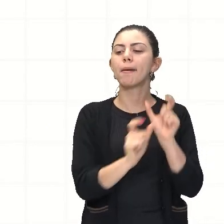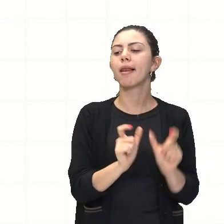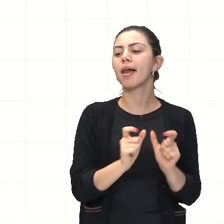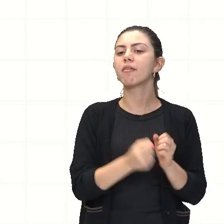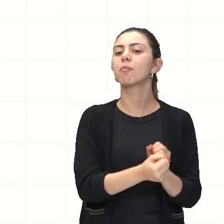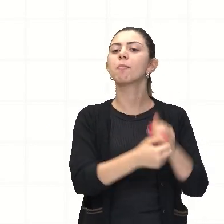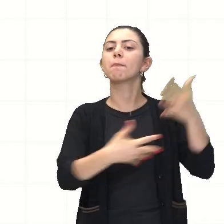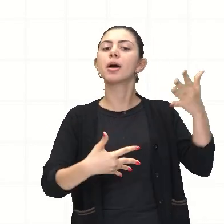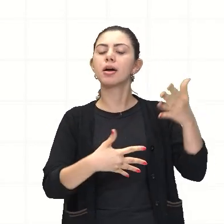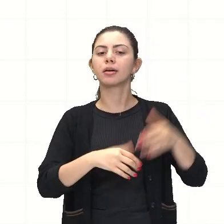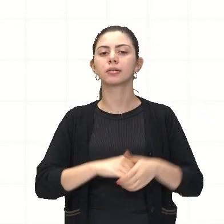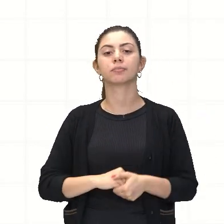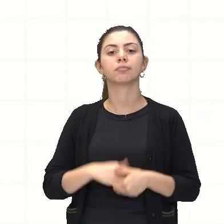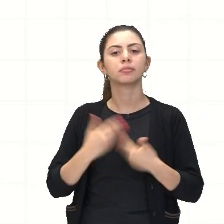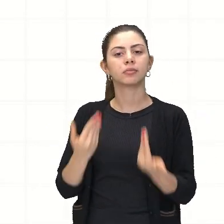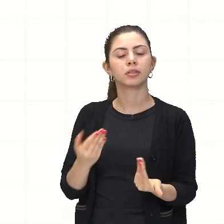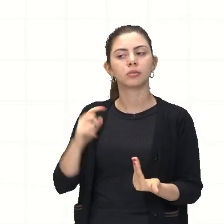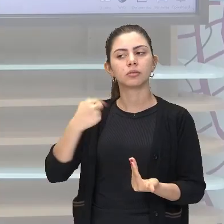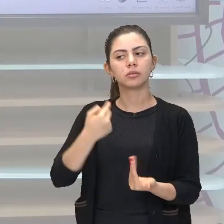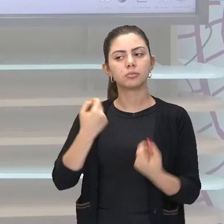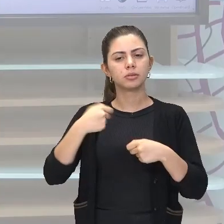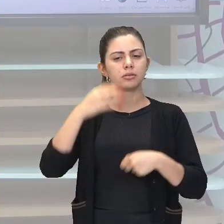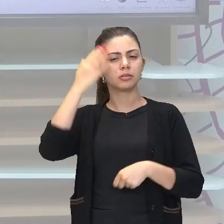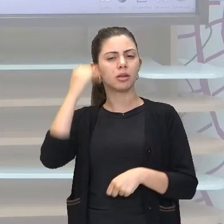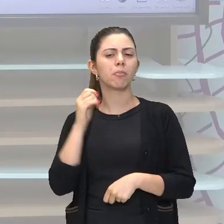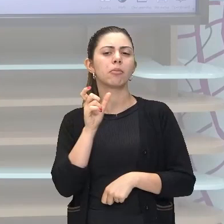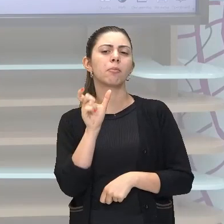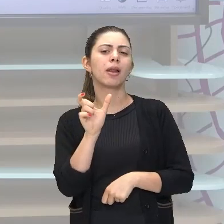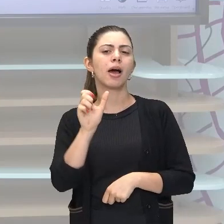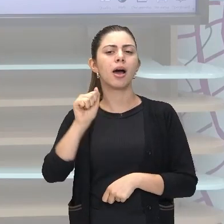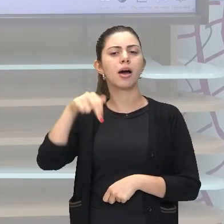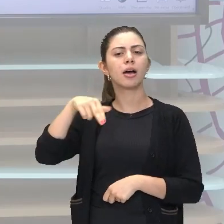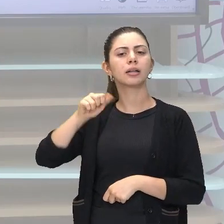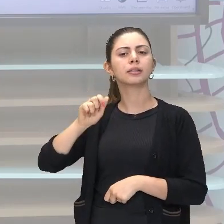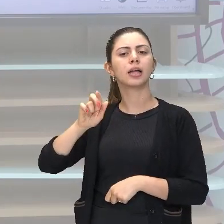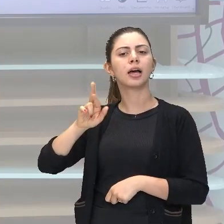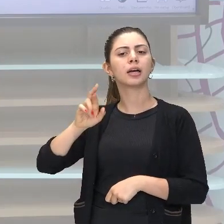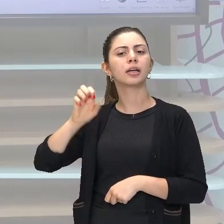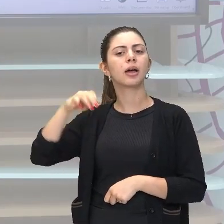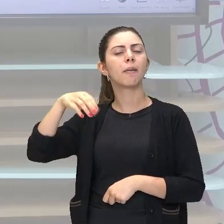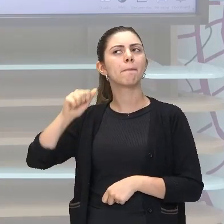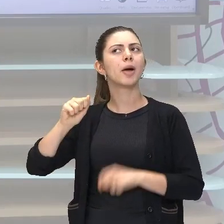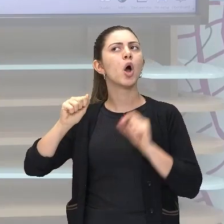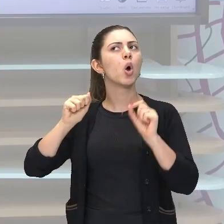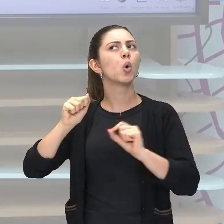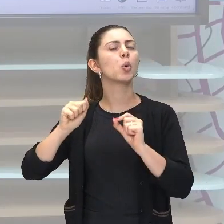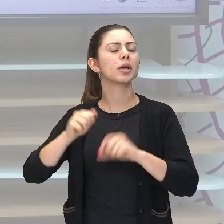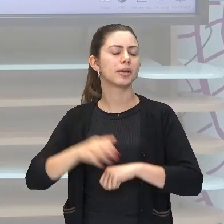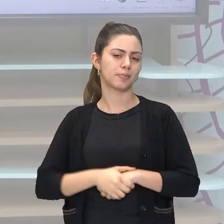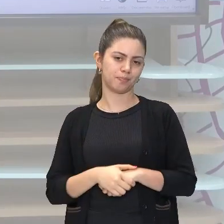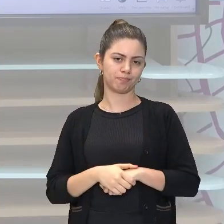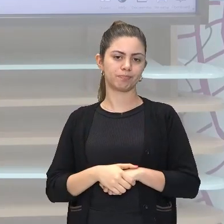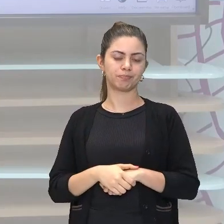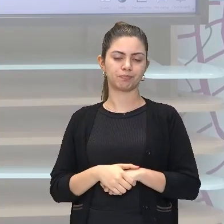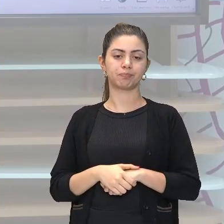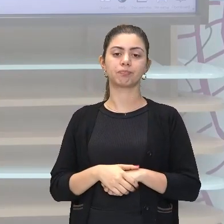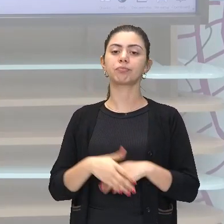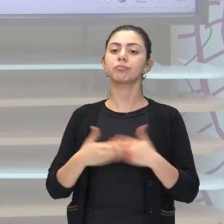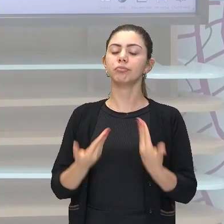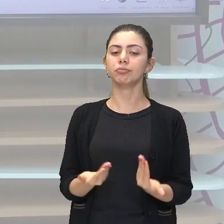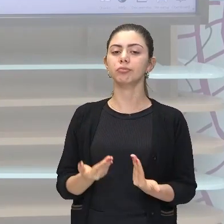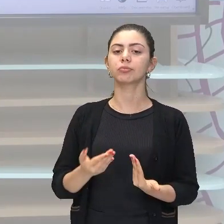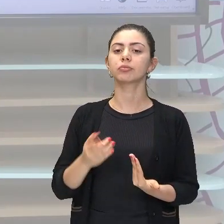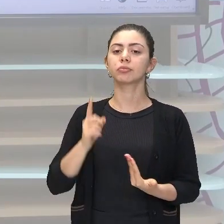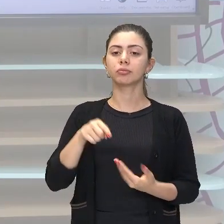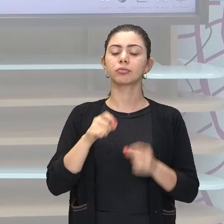lembrar o que é um anagrama. Pessoal, um anagrama, ele é nada